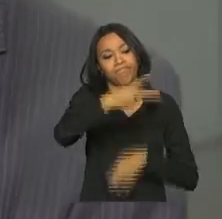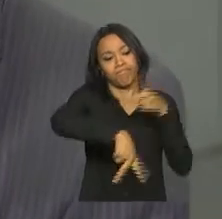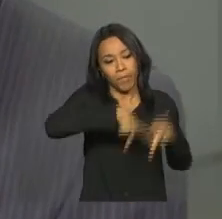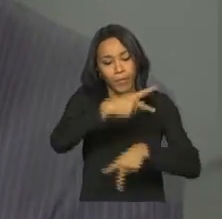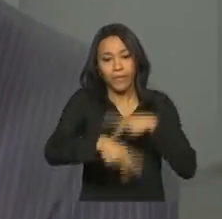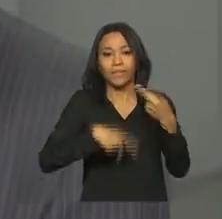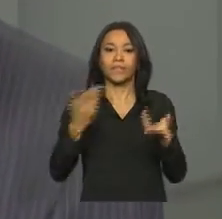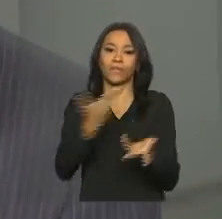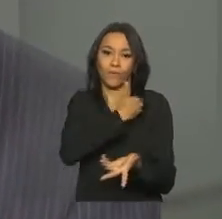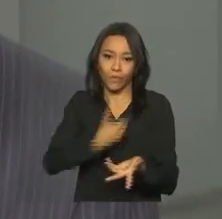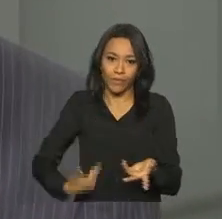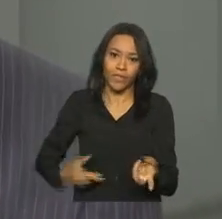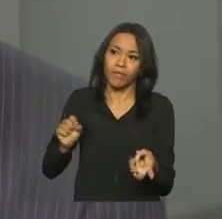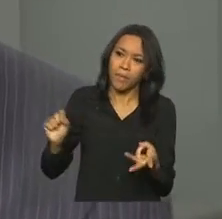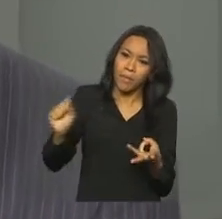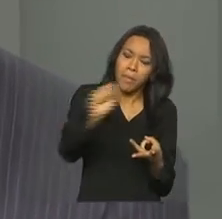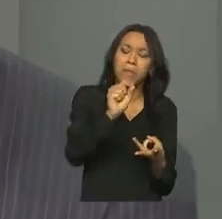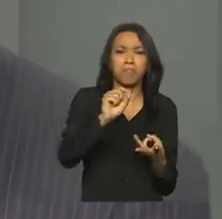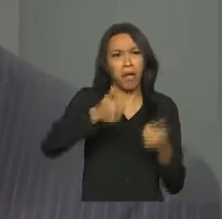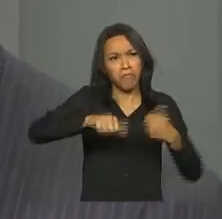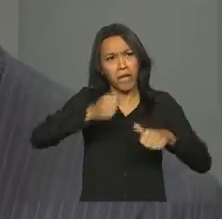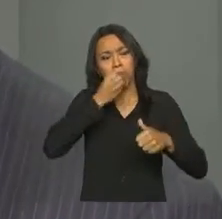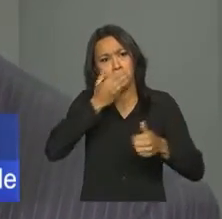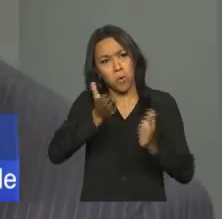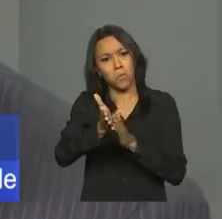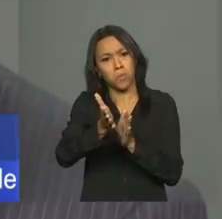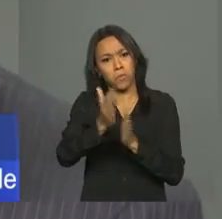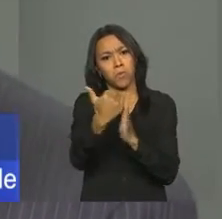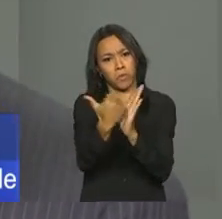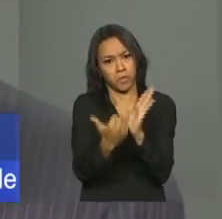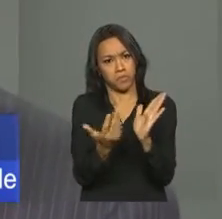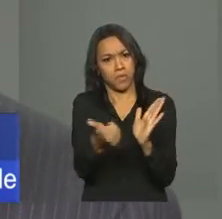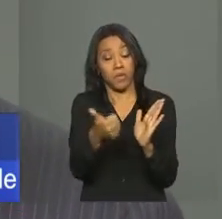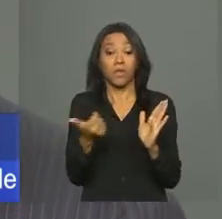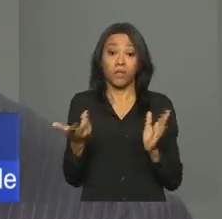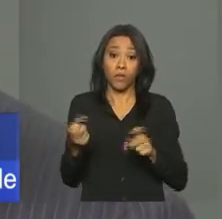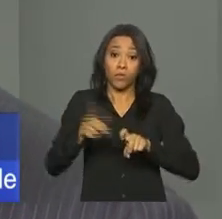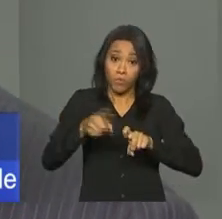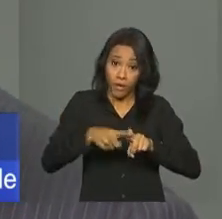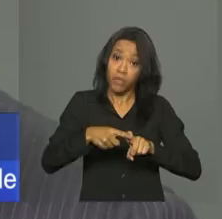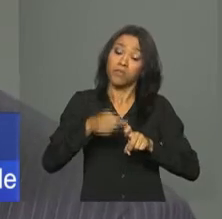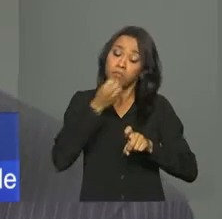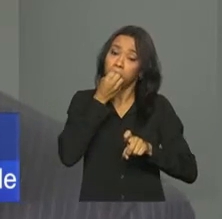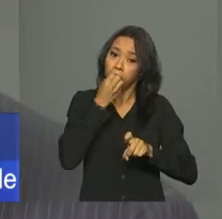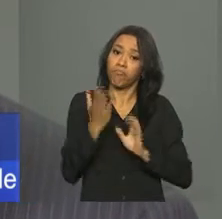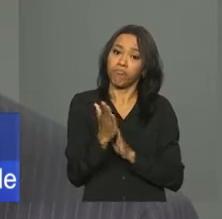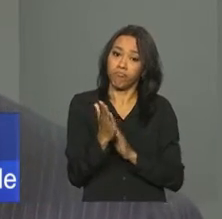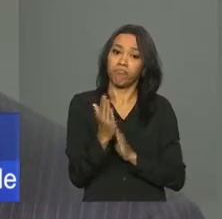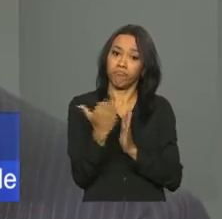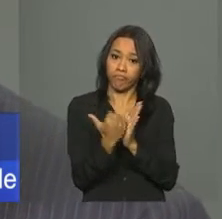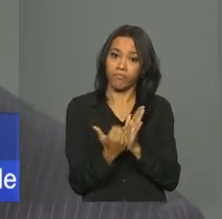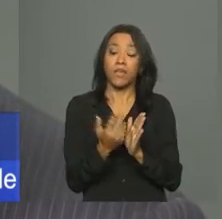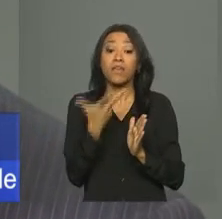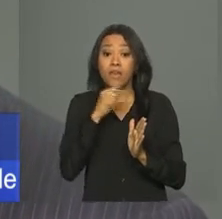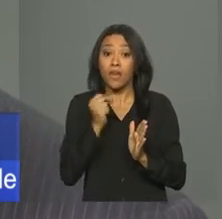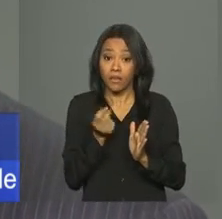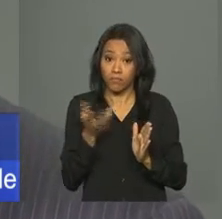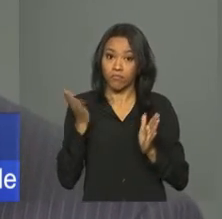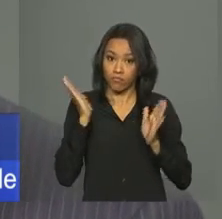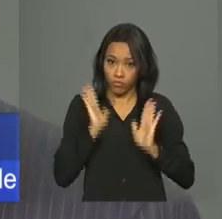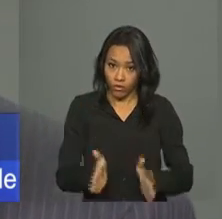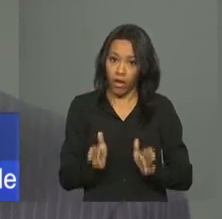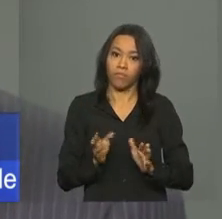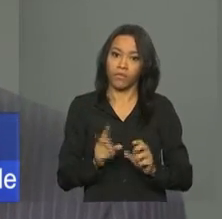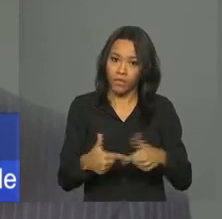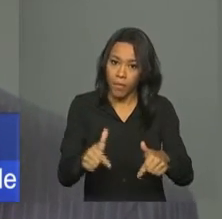municipais avaliarem muito positivamente o programa, os médicos brasileiros também avaliam positivamente o programa. Quem está no programa quer continuar no programa,